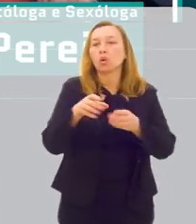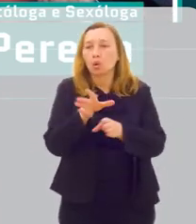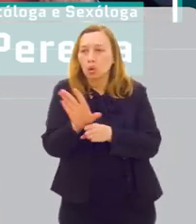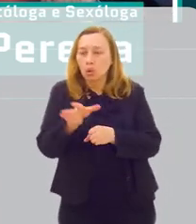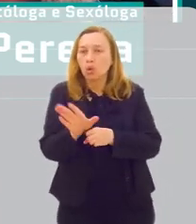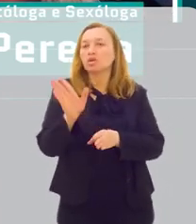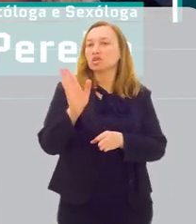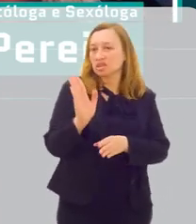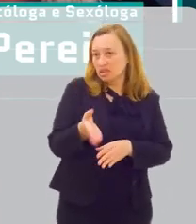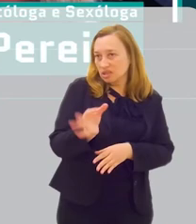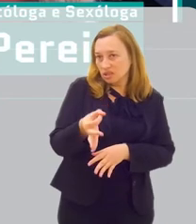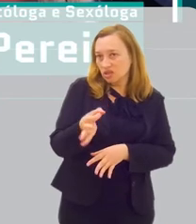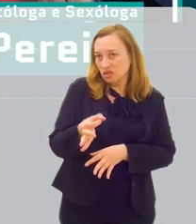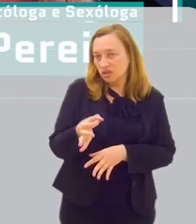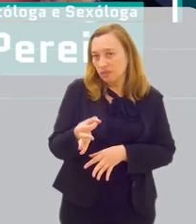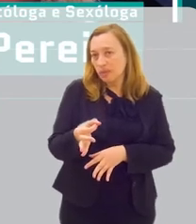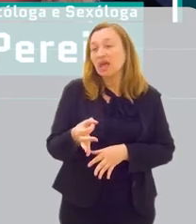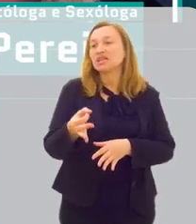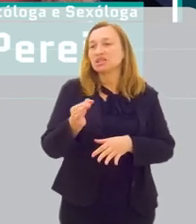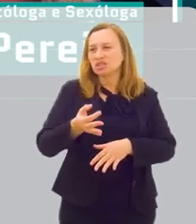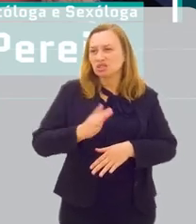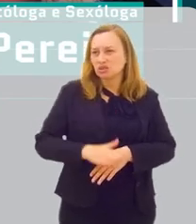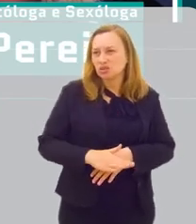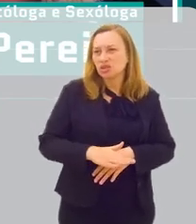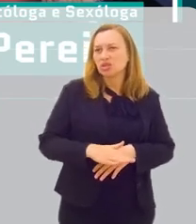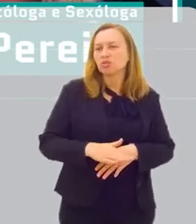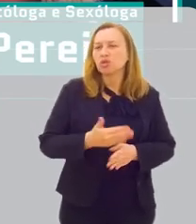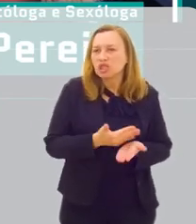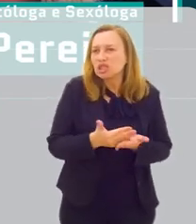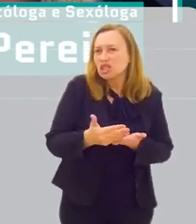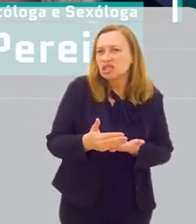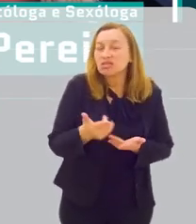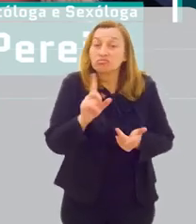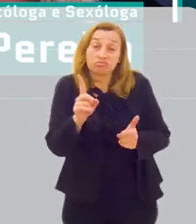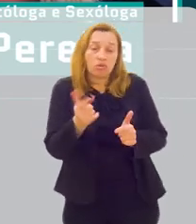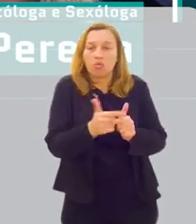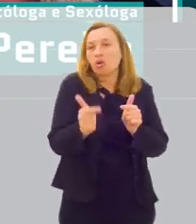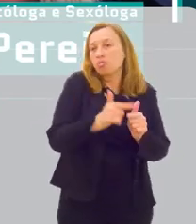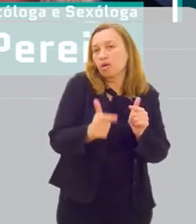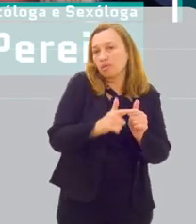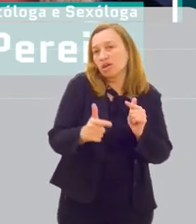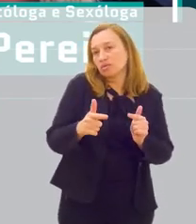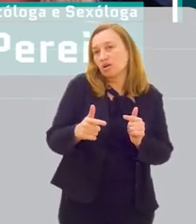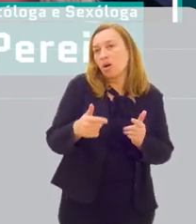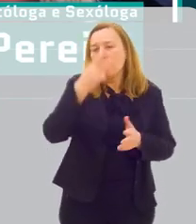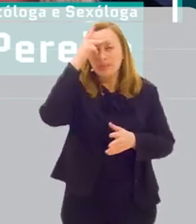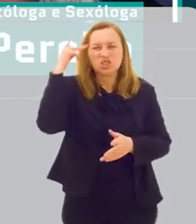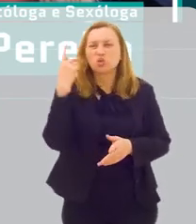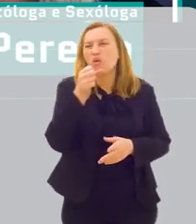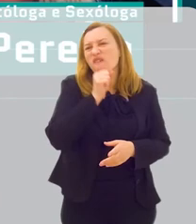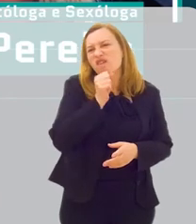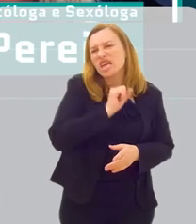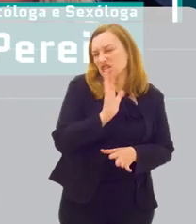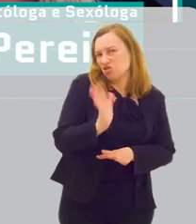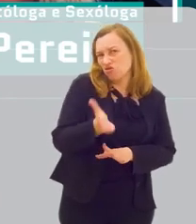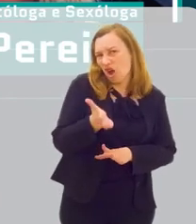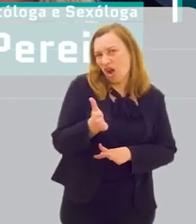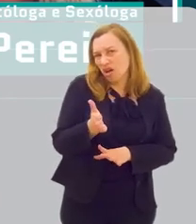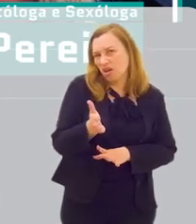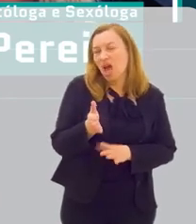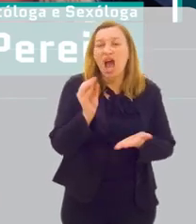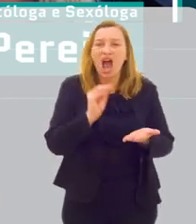orientação sexual, naturalmente, ela já tem essa orientação sexual desde sempre. Então, não seria o problema numa pessoa madura